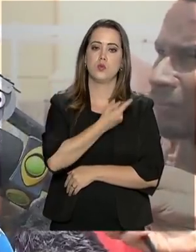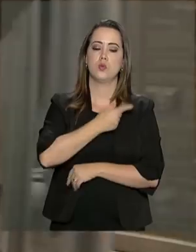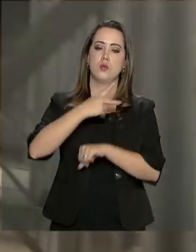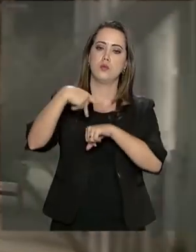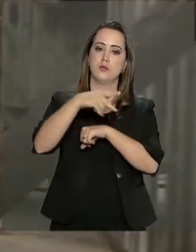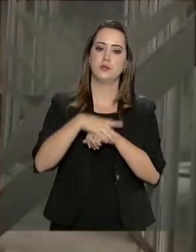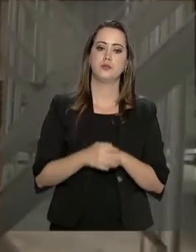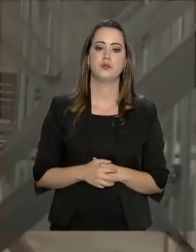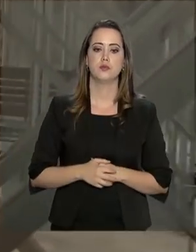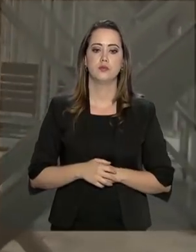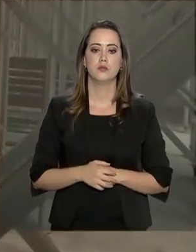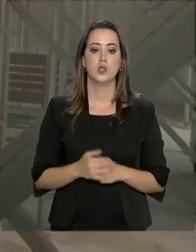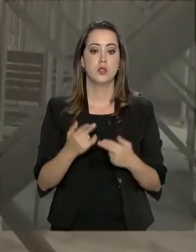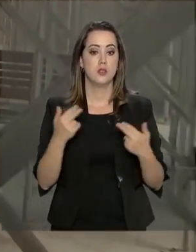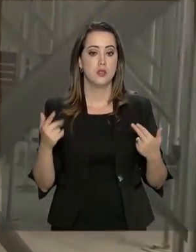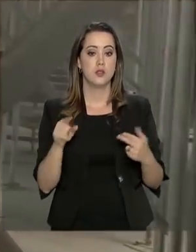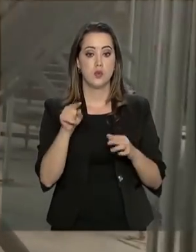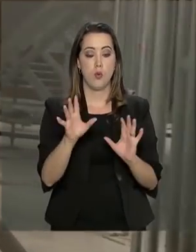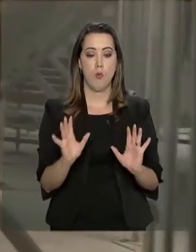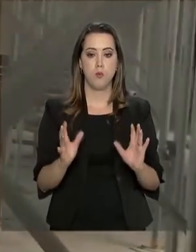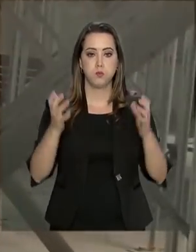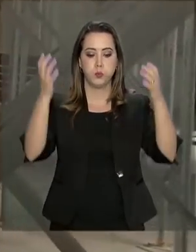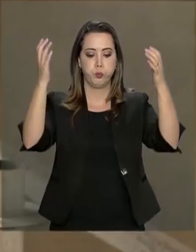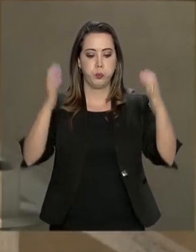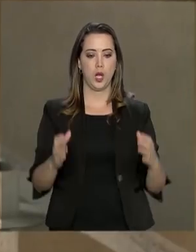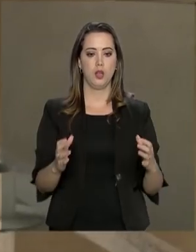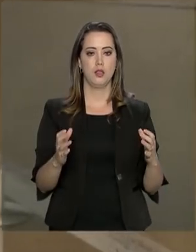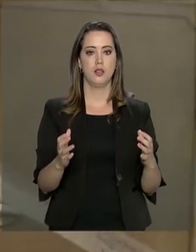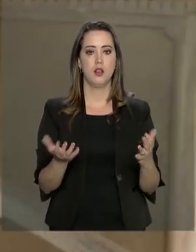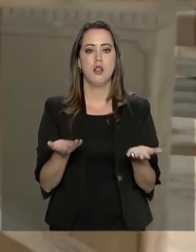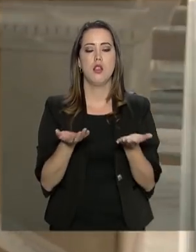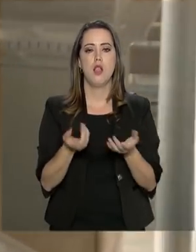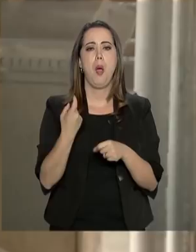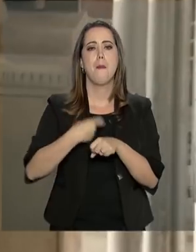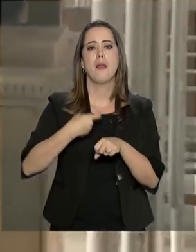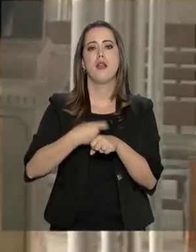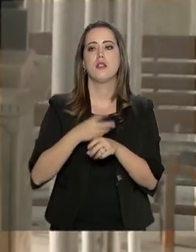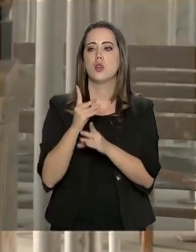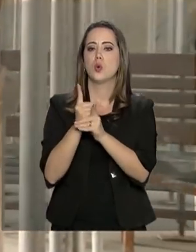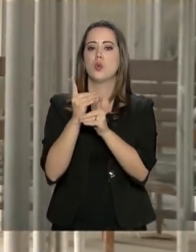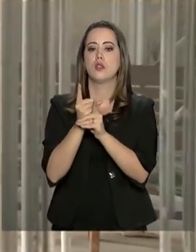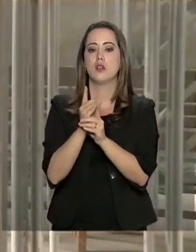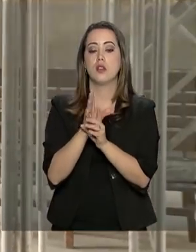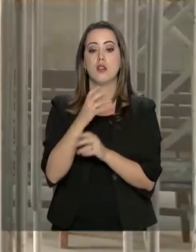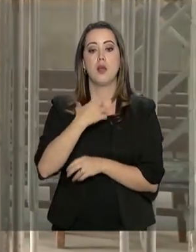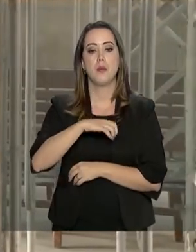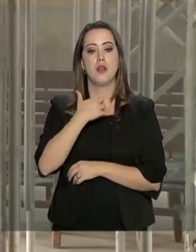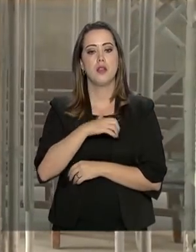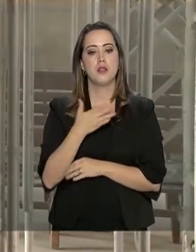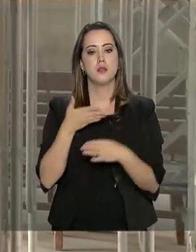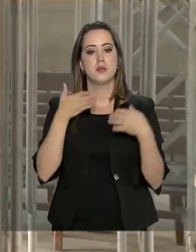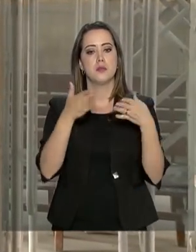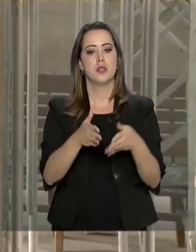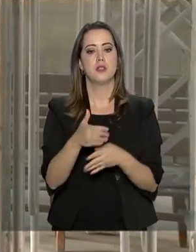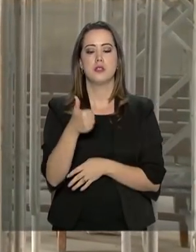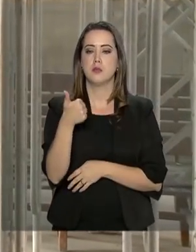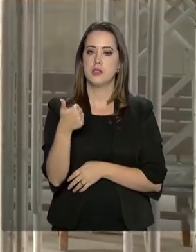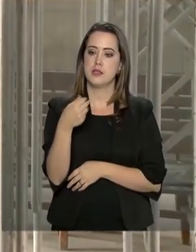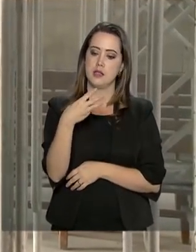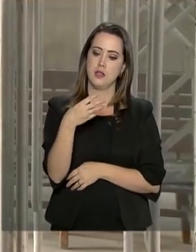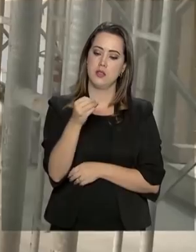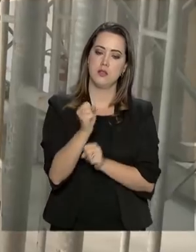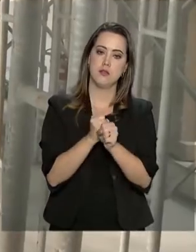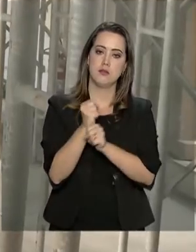país. Do acervo, o meteorito Bendegó, encontrado no sertão da Bahia e que passou a fazer parte do museu há 130